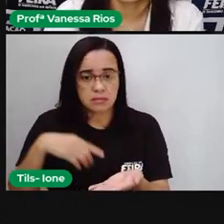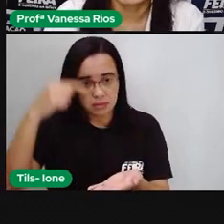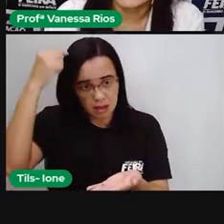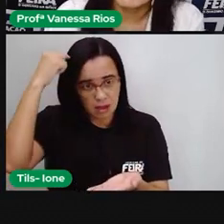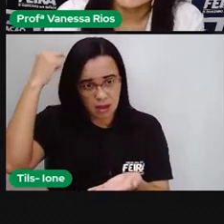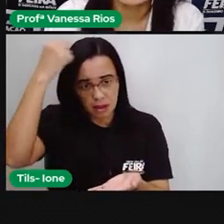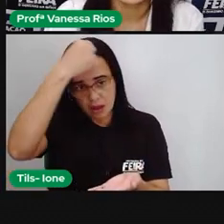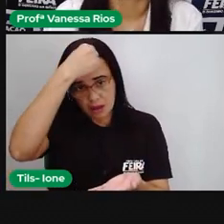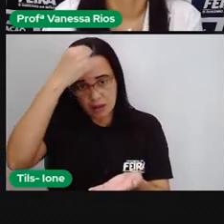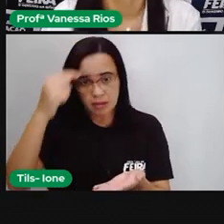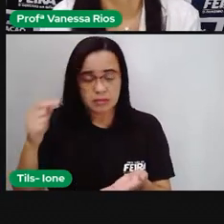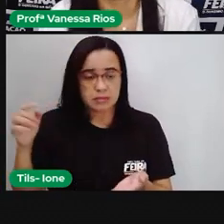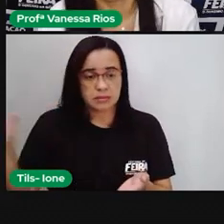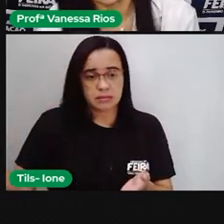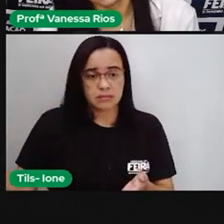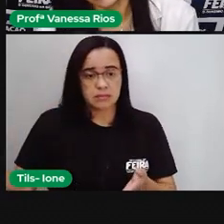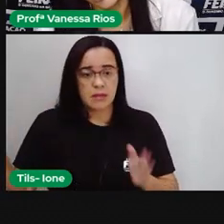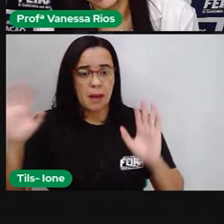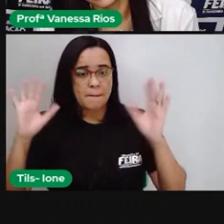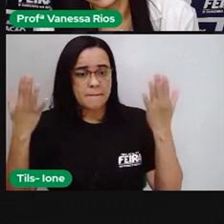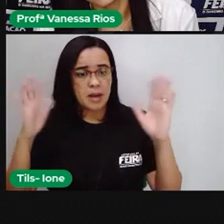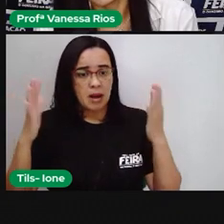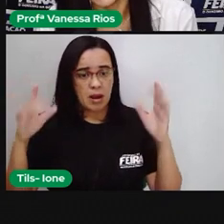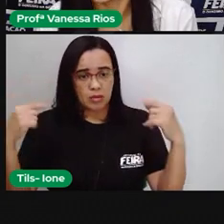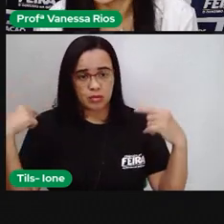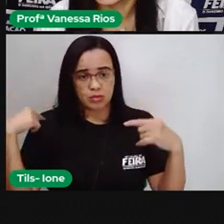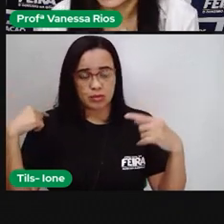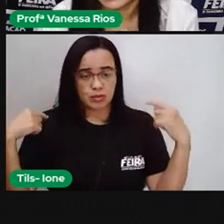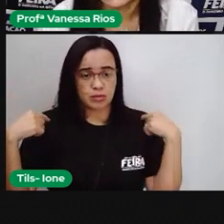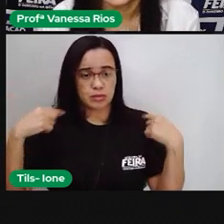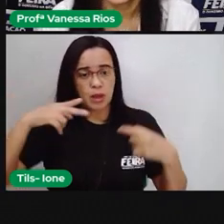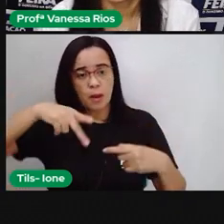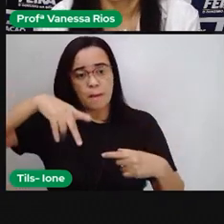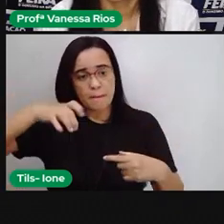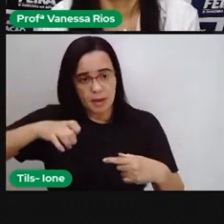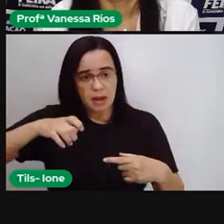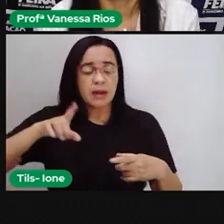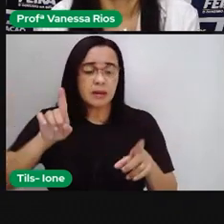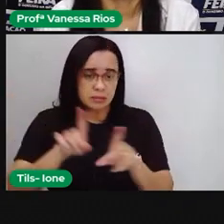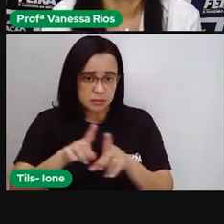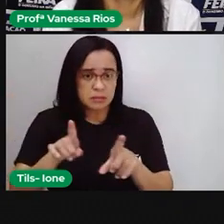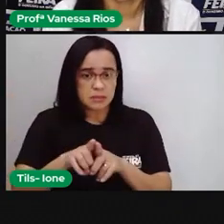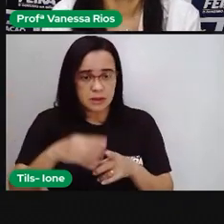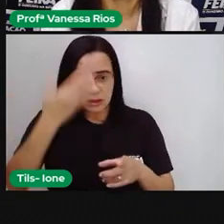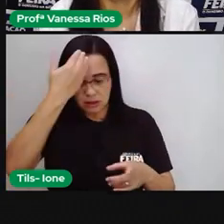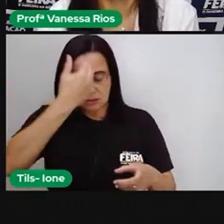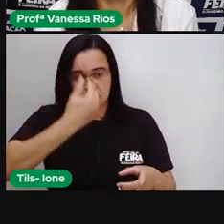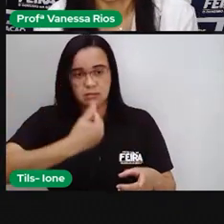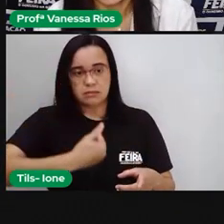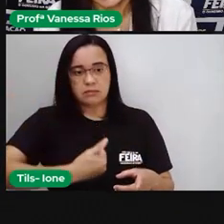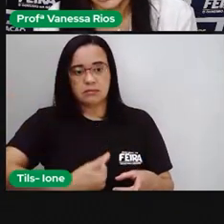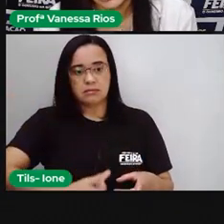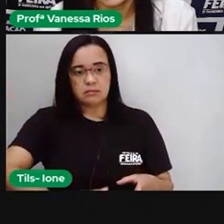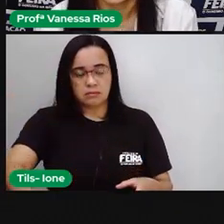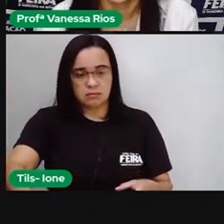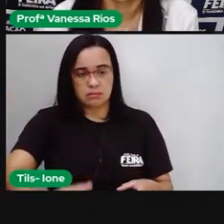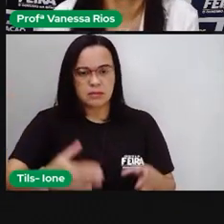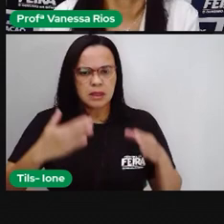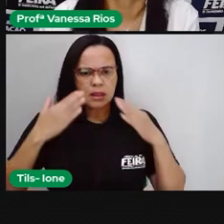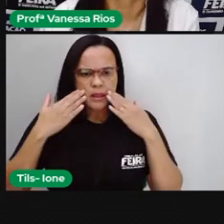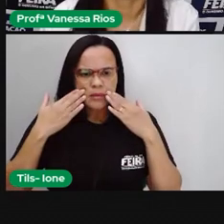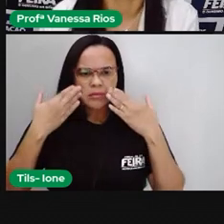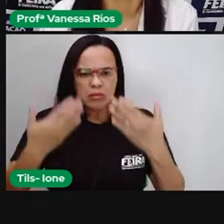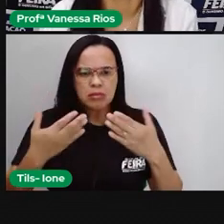braço com mão de um lado, a mesma coisa no outro, o pé também. Então, a gente observa que externamente o